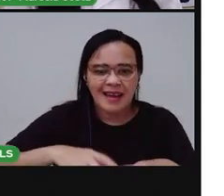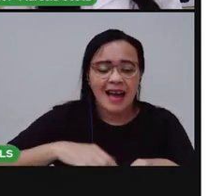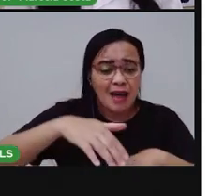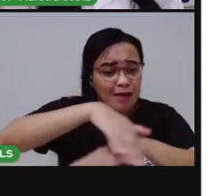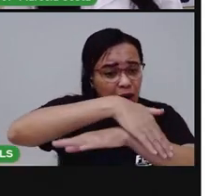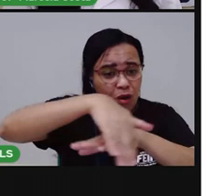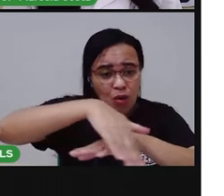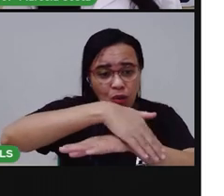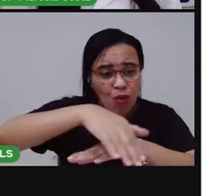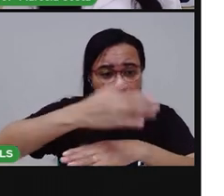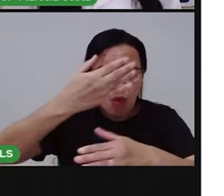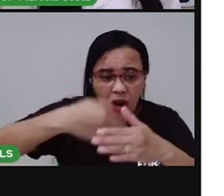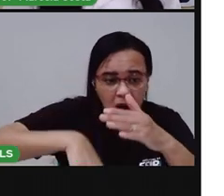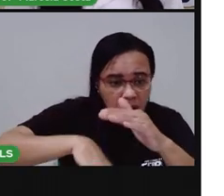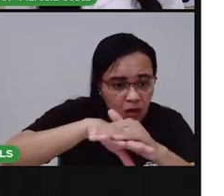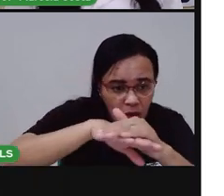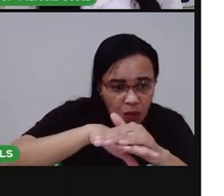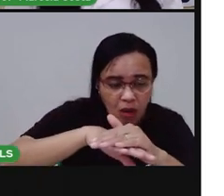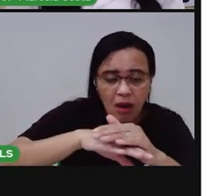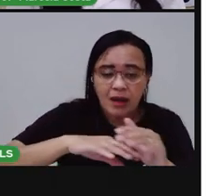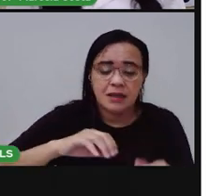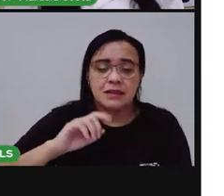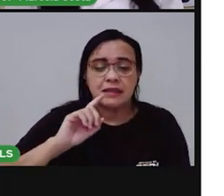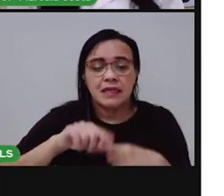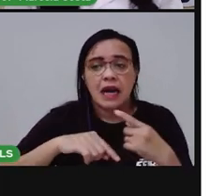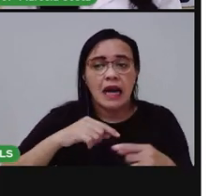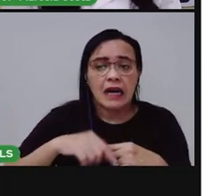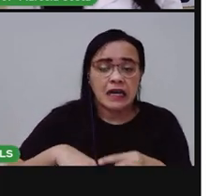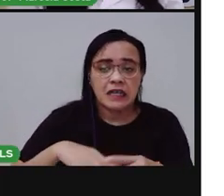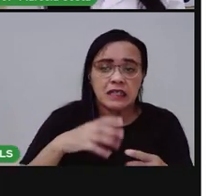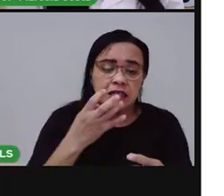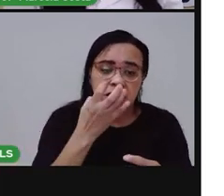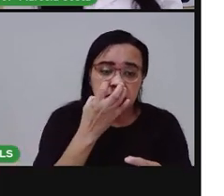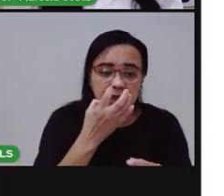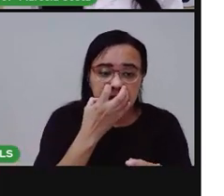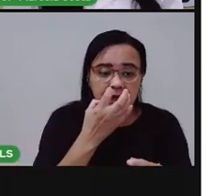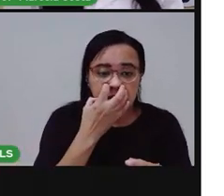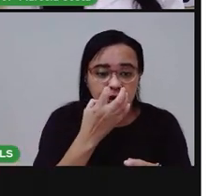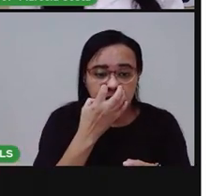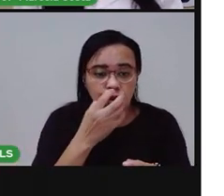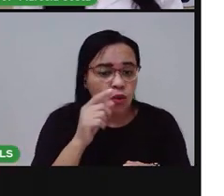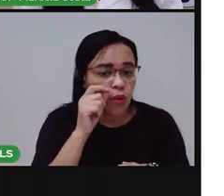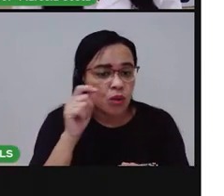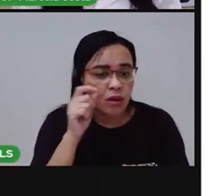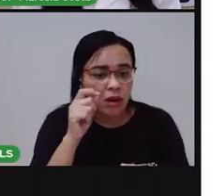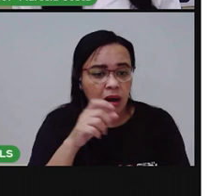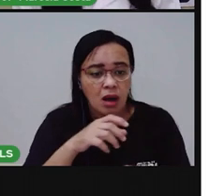sua casa, na sua rua, para que os animais de rua possam ir ali e se alimentar.